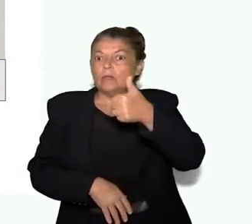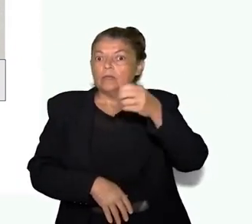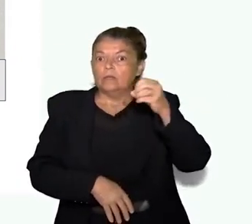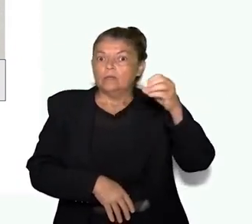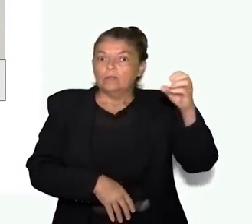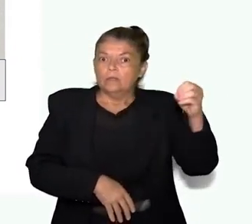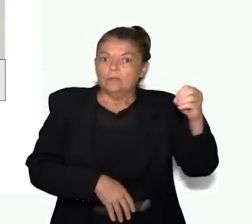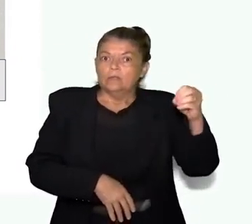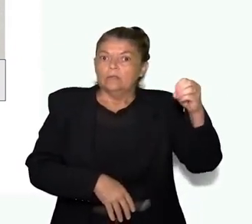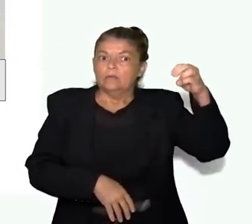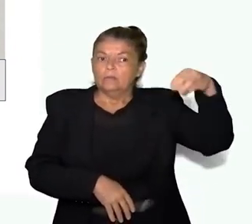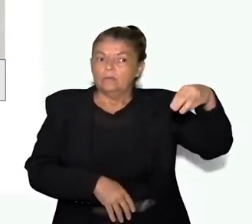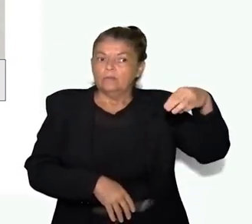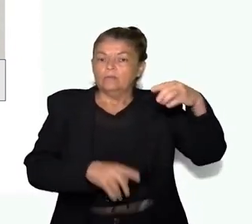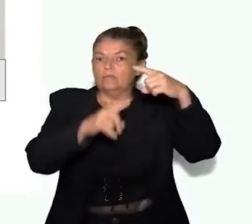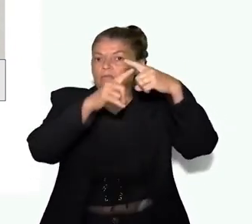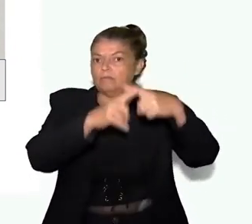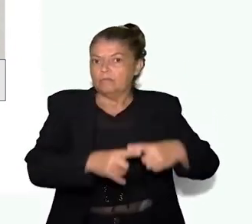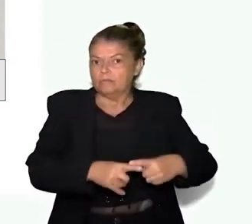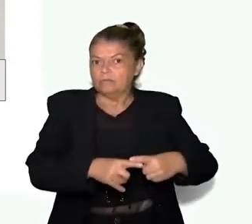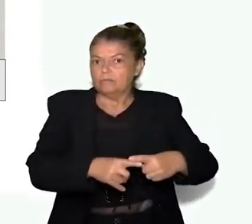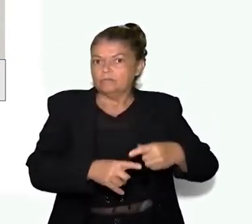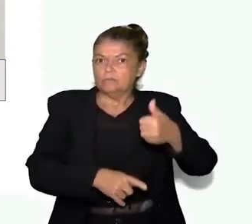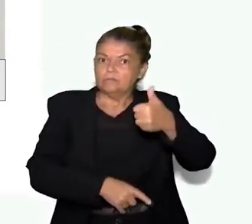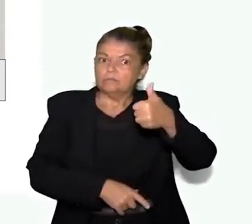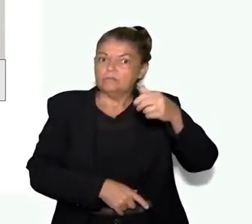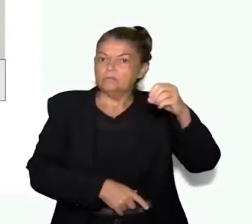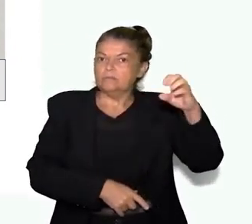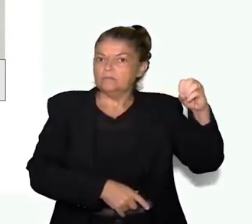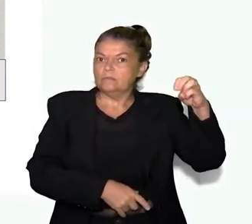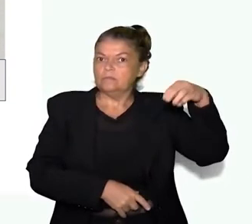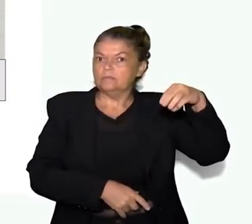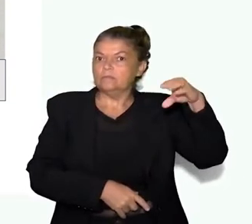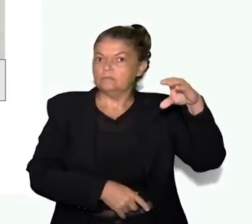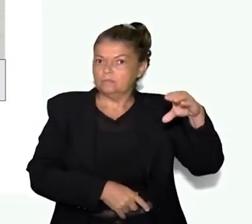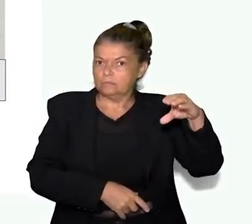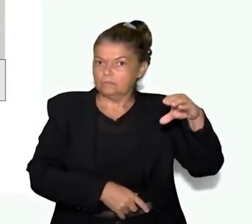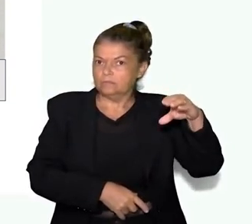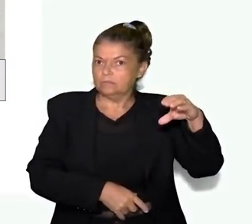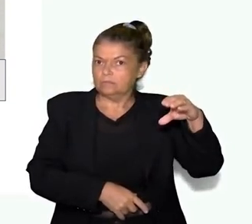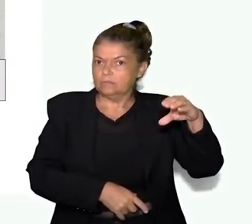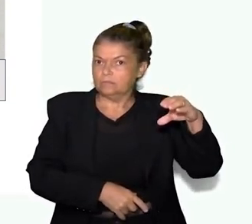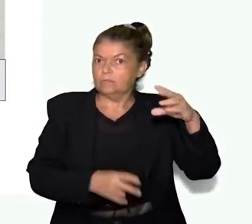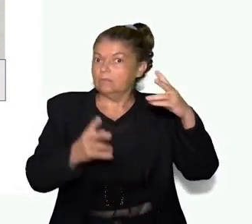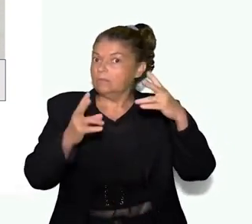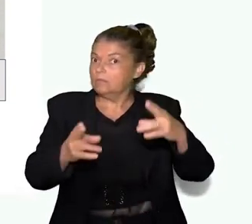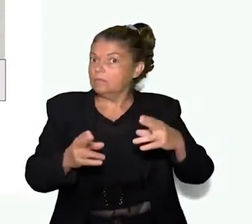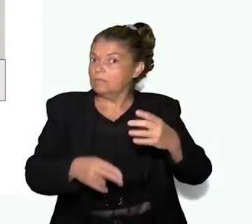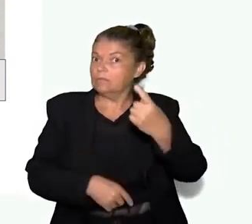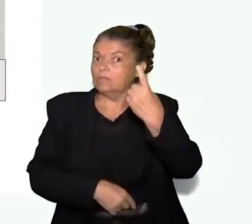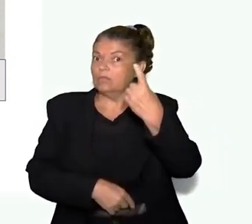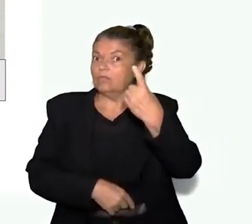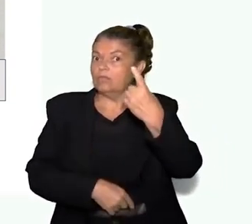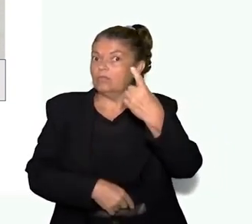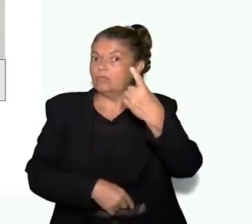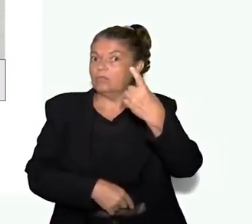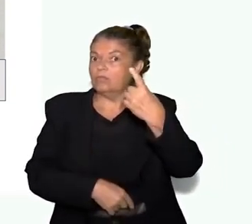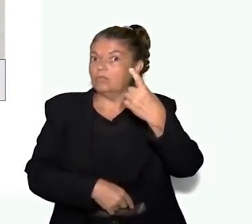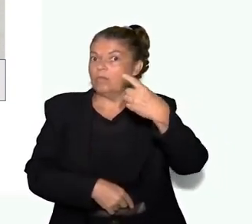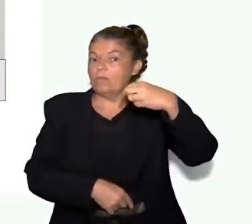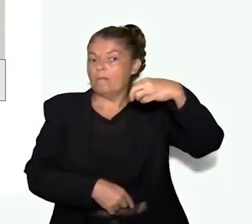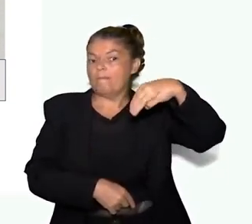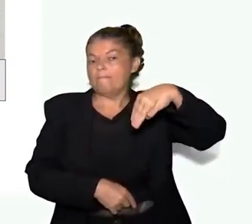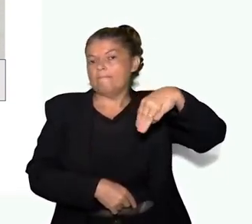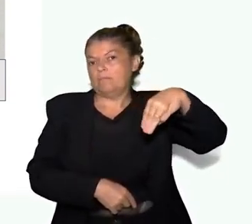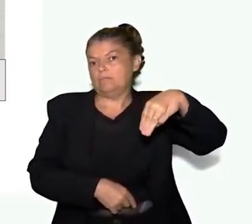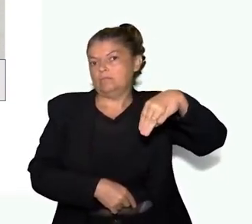vezes 100 centímetros vai dar, melhor falando, 100 centímetros é igual a 1 metro, a unidade de escala